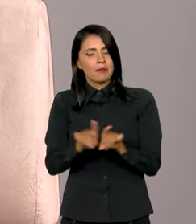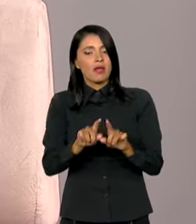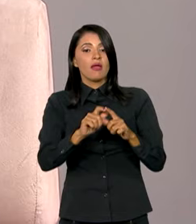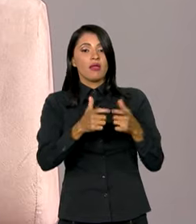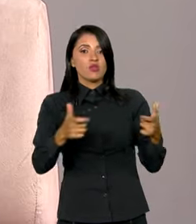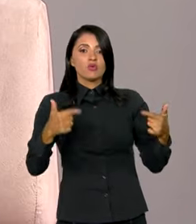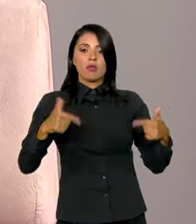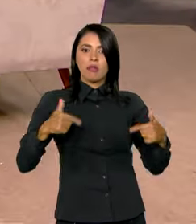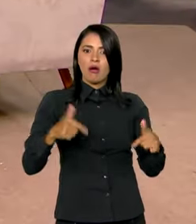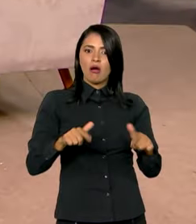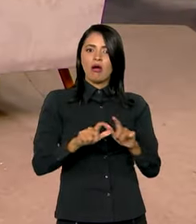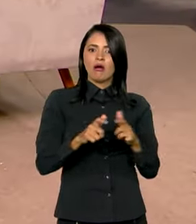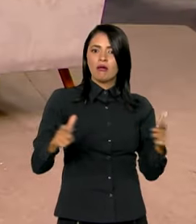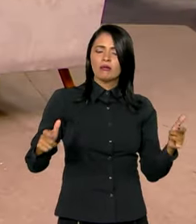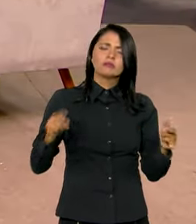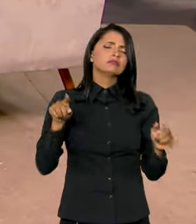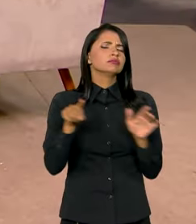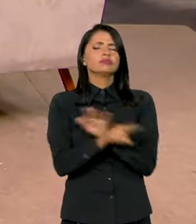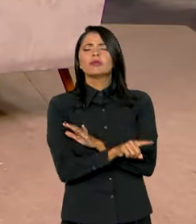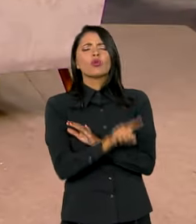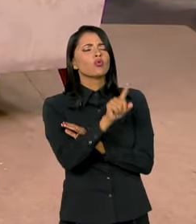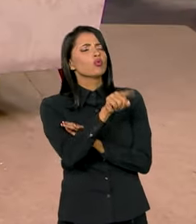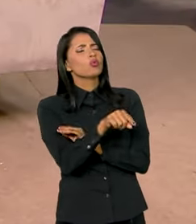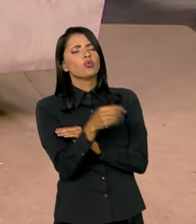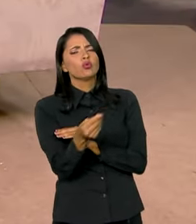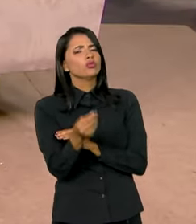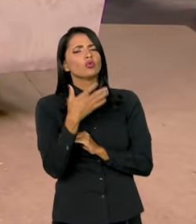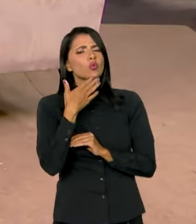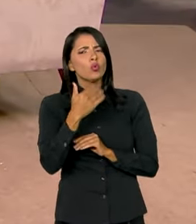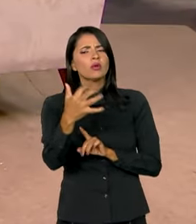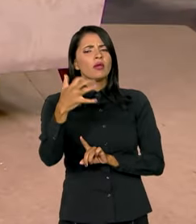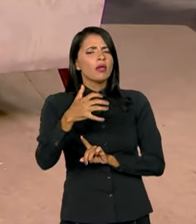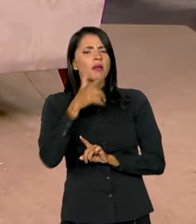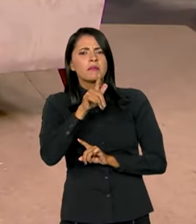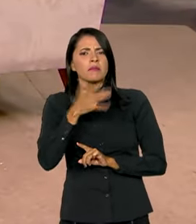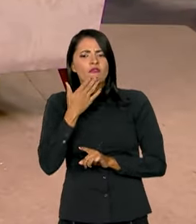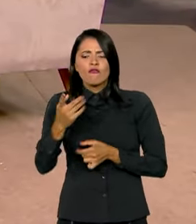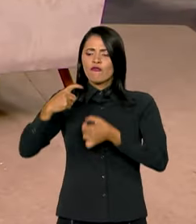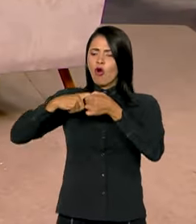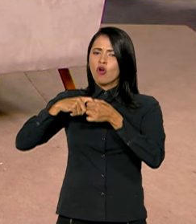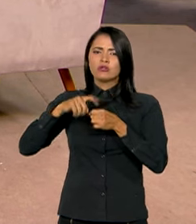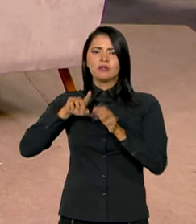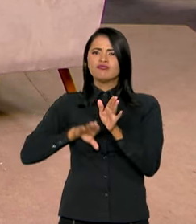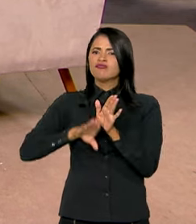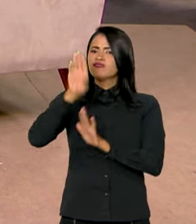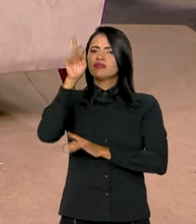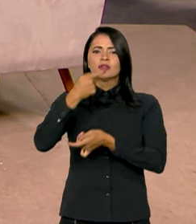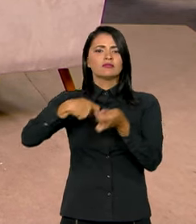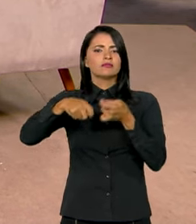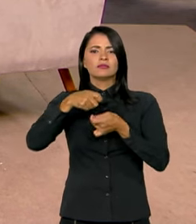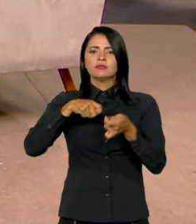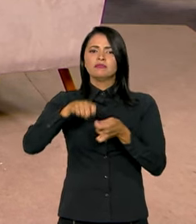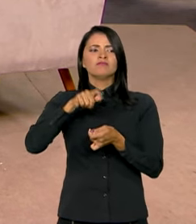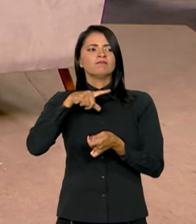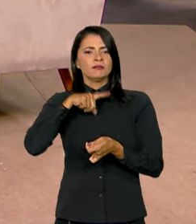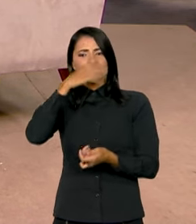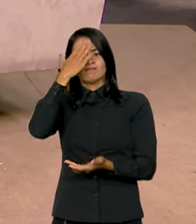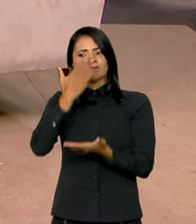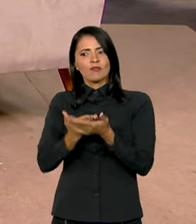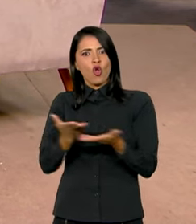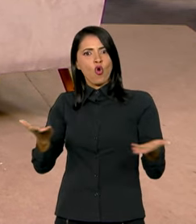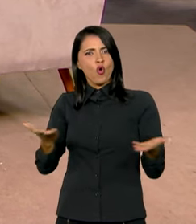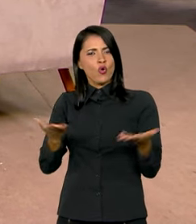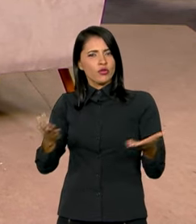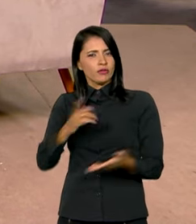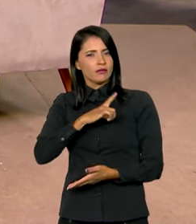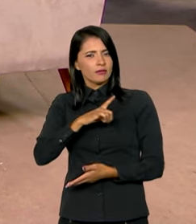Eu começo perguntando para a senhora o que é que proporcionou, ministra, essa retomada na economia e esse ambiente de confiança que prevalece hoje.